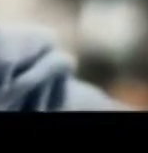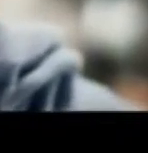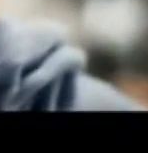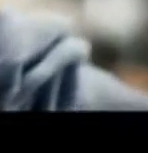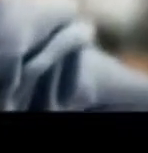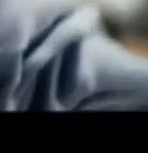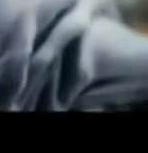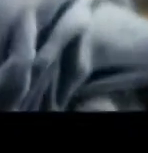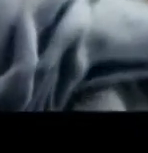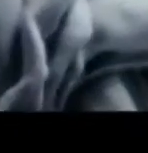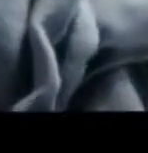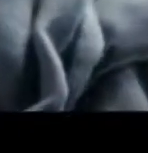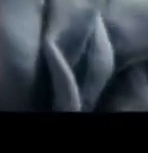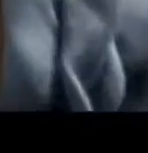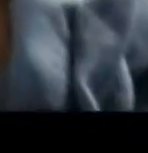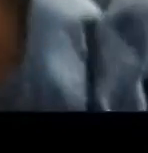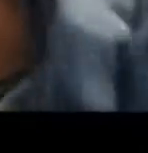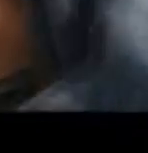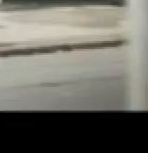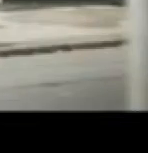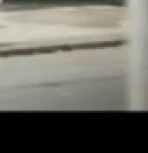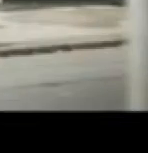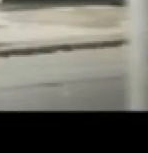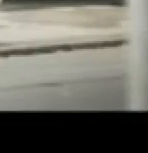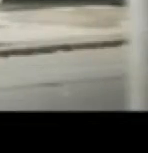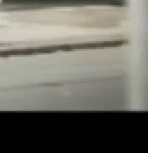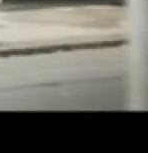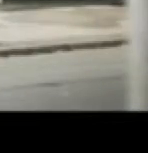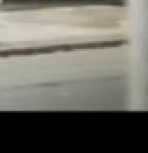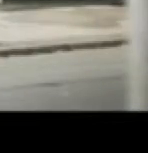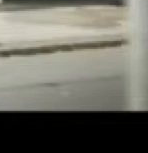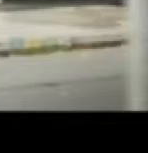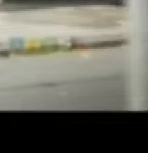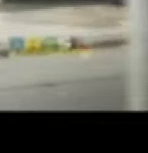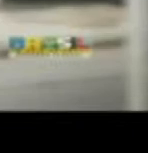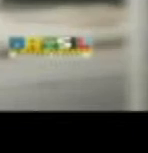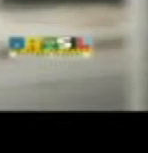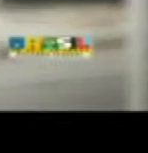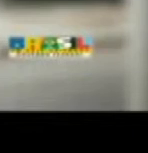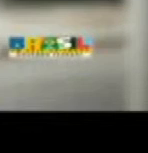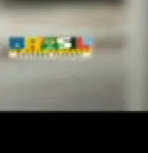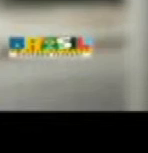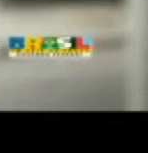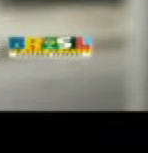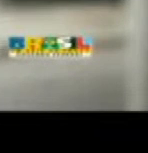Violência doméstica. Vergonha é não fazer nada. Denuncie.